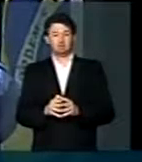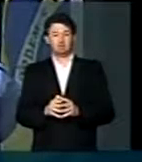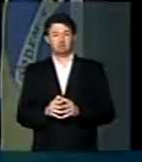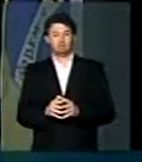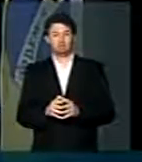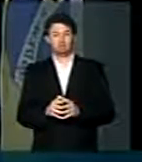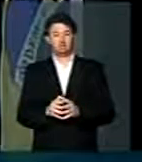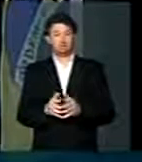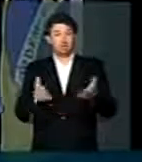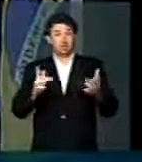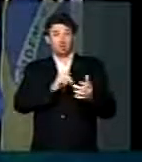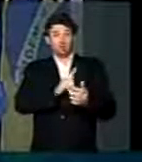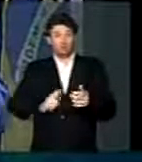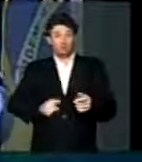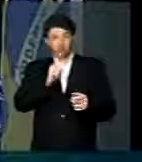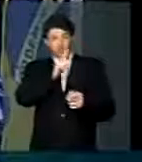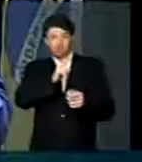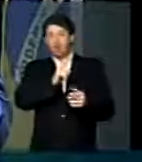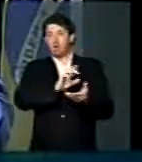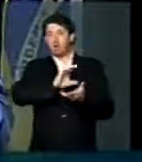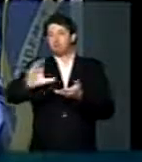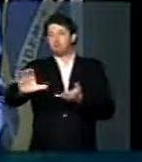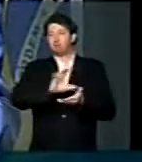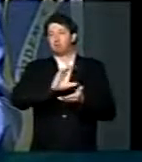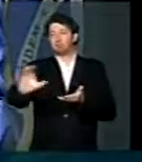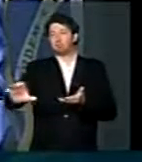o governo está mandando tudo.